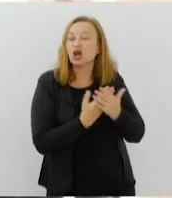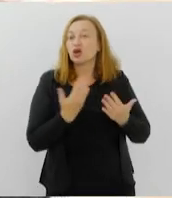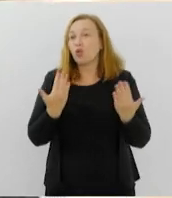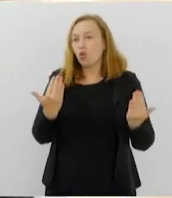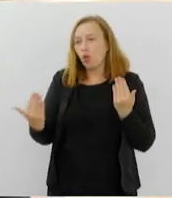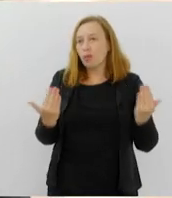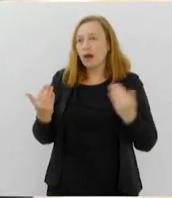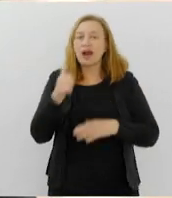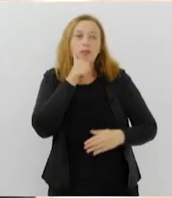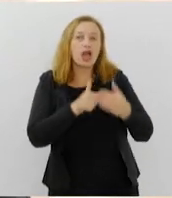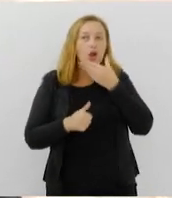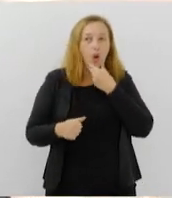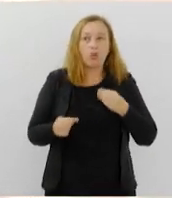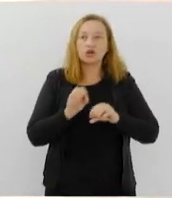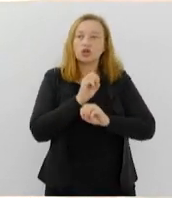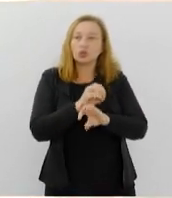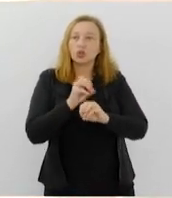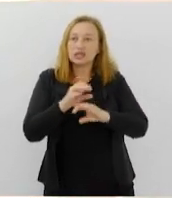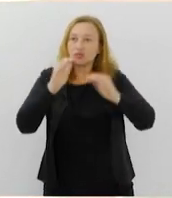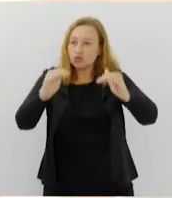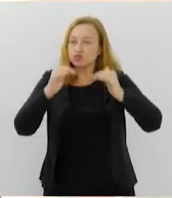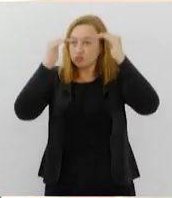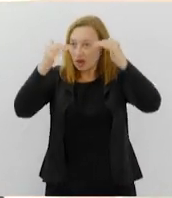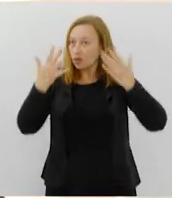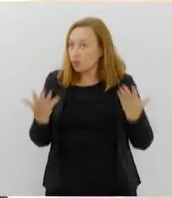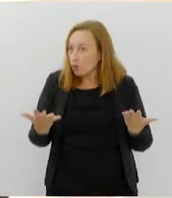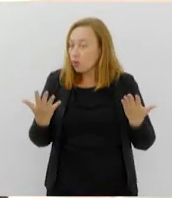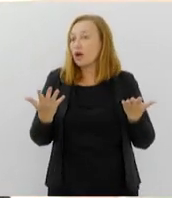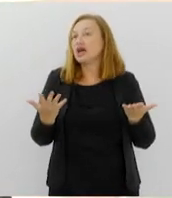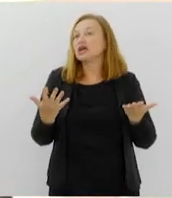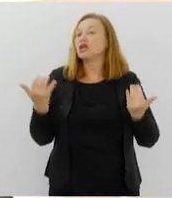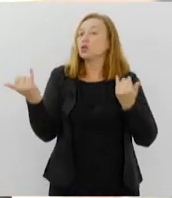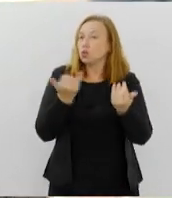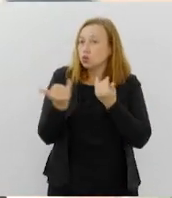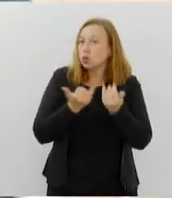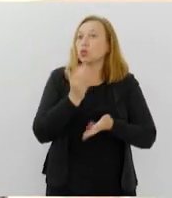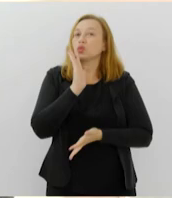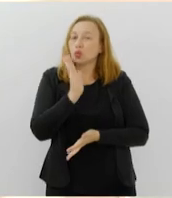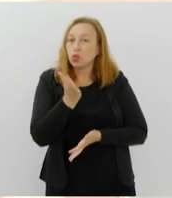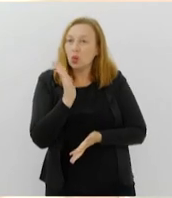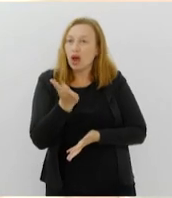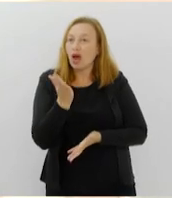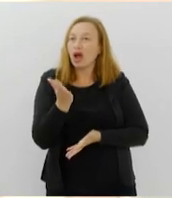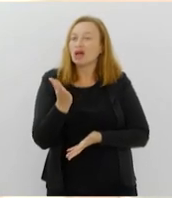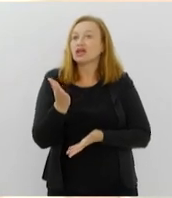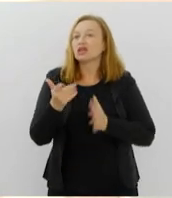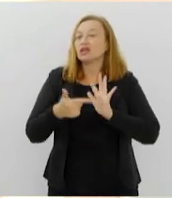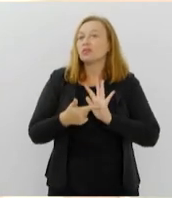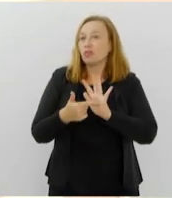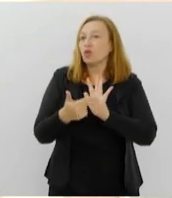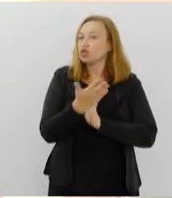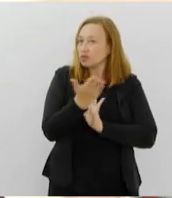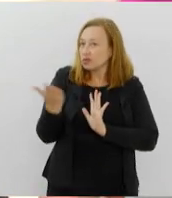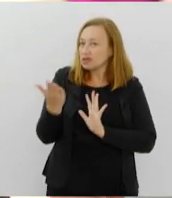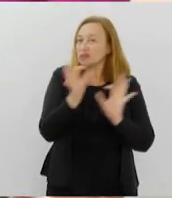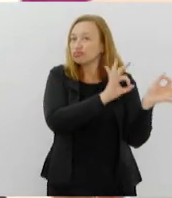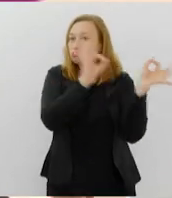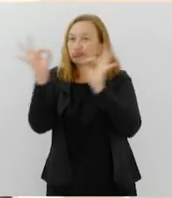compara homens e mulheres na questão do ensino superior, dados aí já divulgados e que a gente até traz aí para a senhora, para os nossos